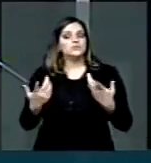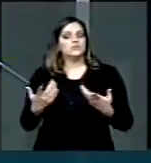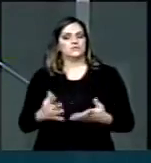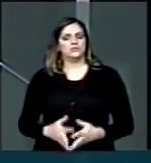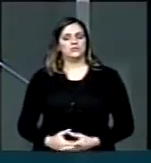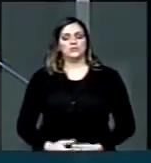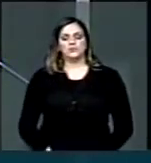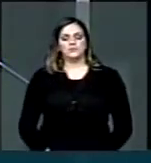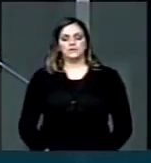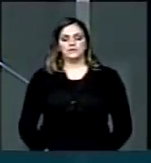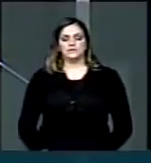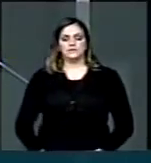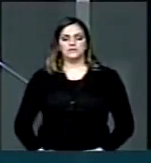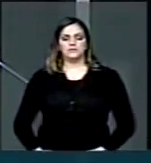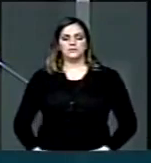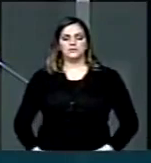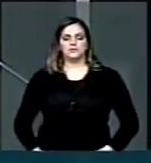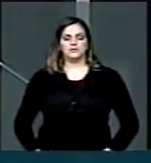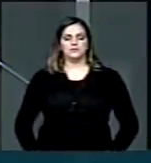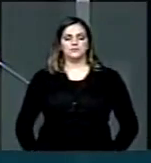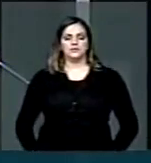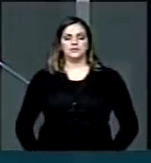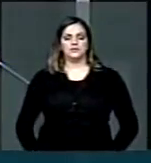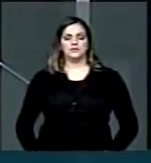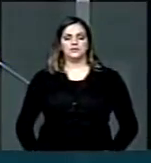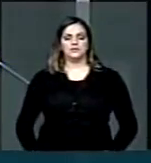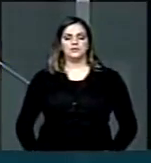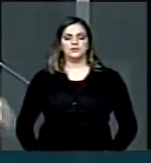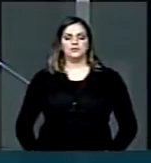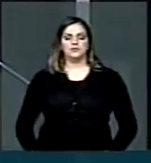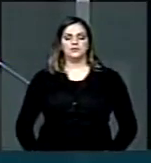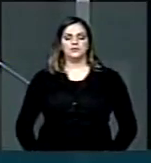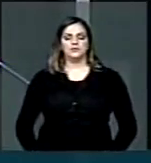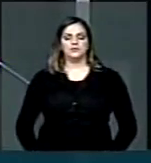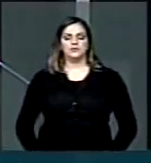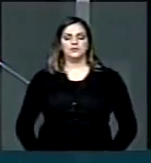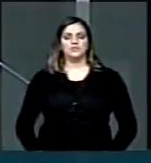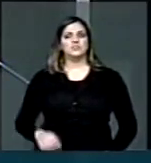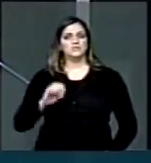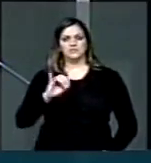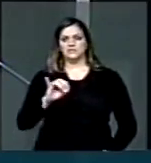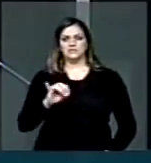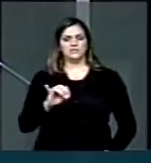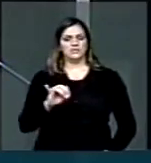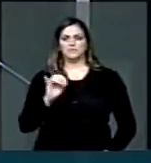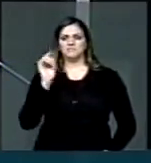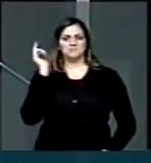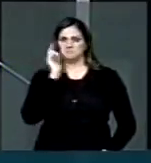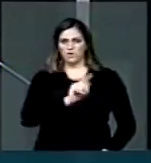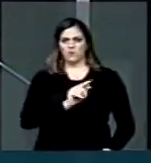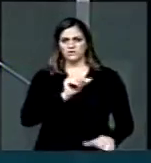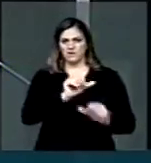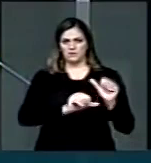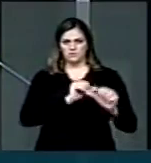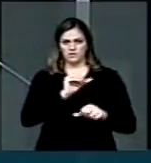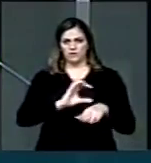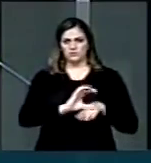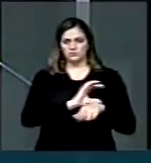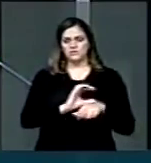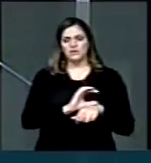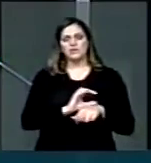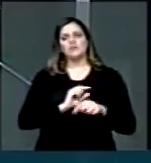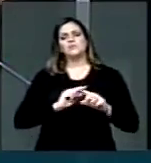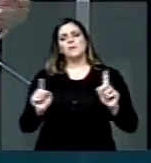E se não for o caso de que se possa alcançar o que se pretende, então que pelo